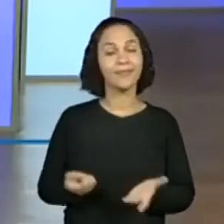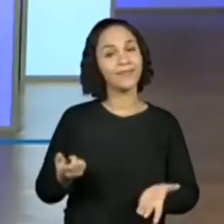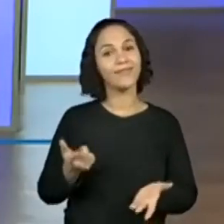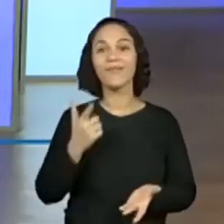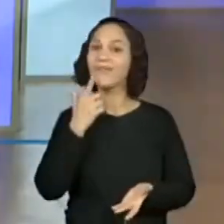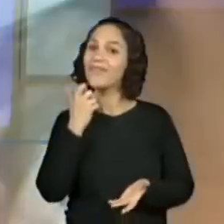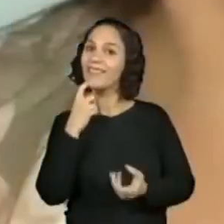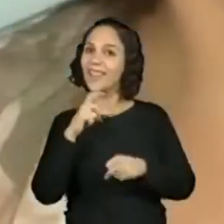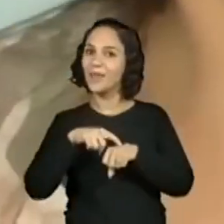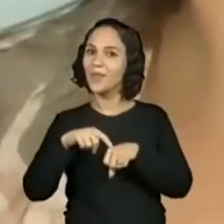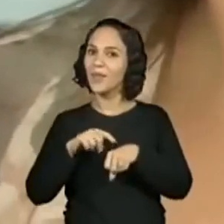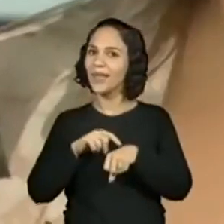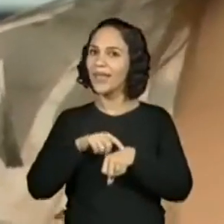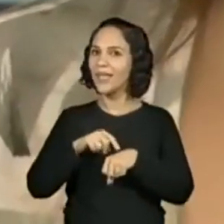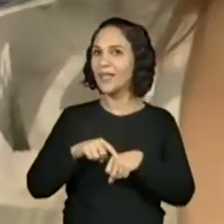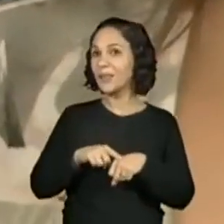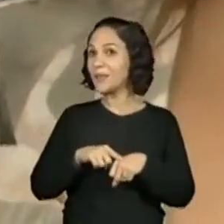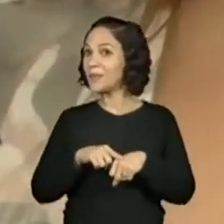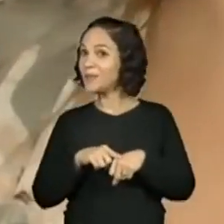Morango. Morango?